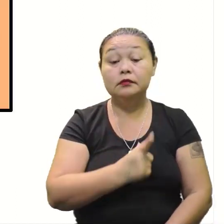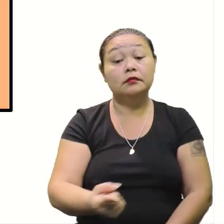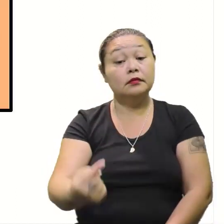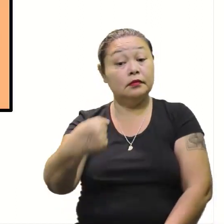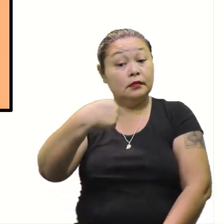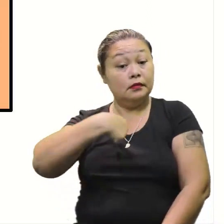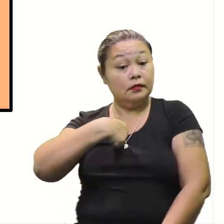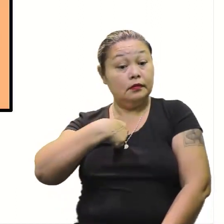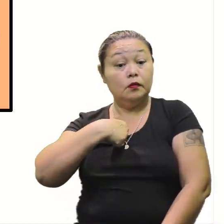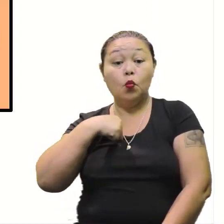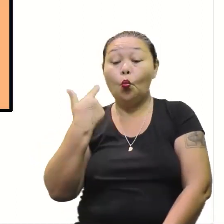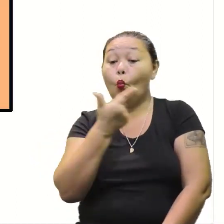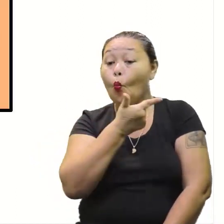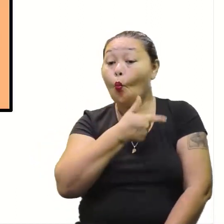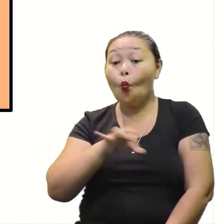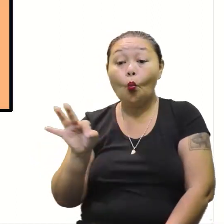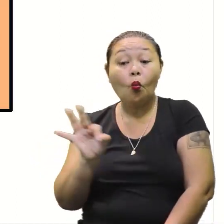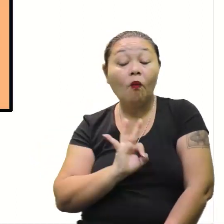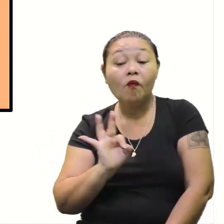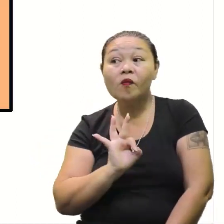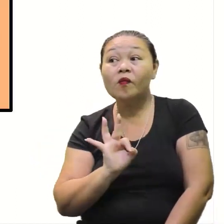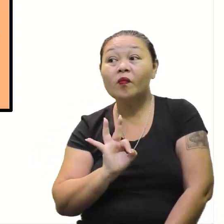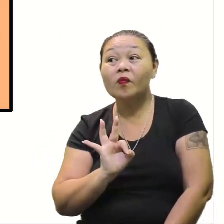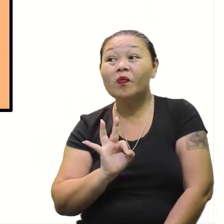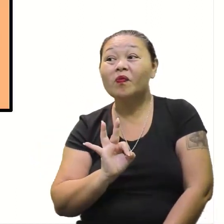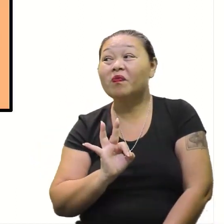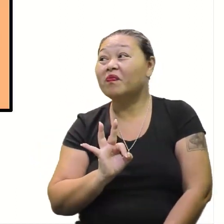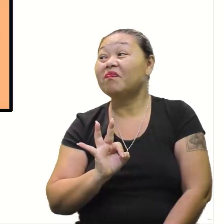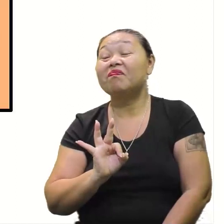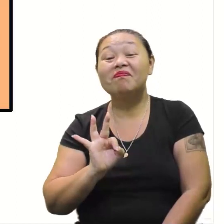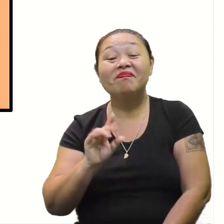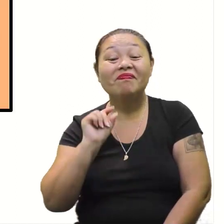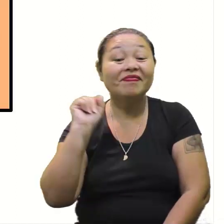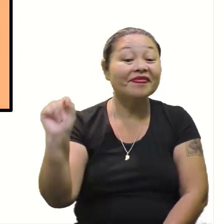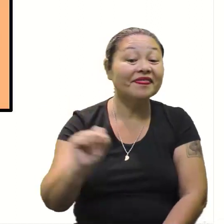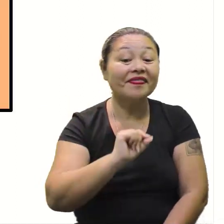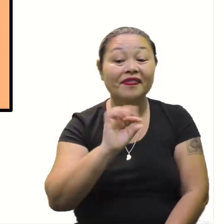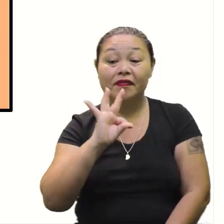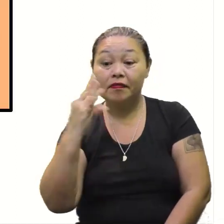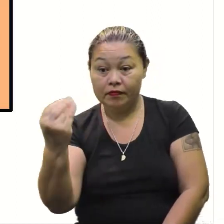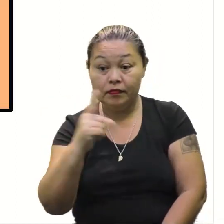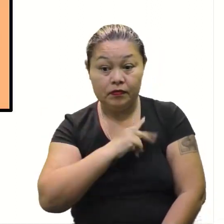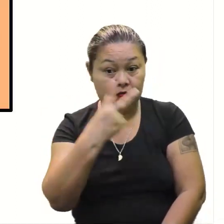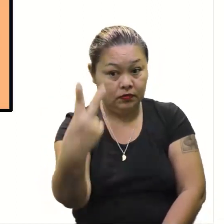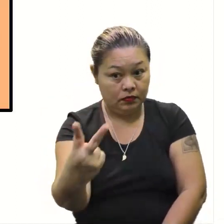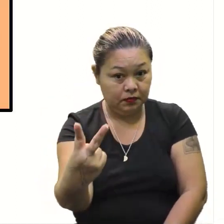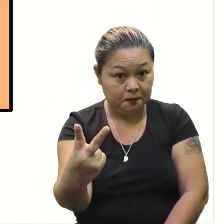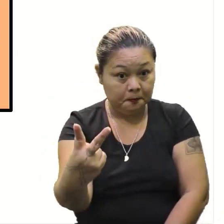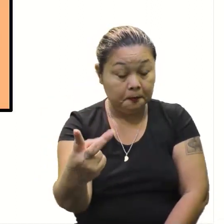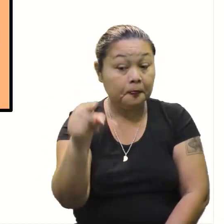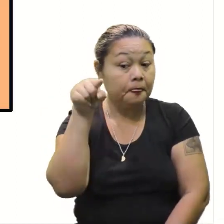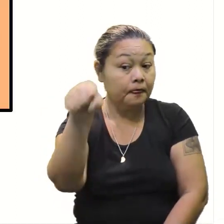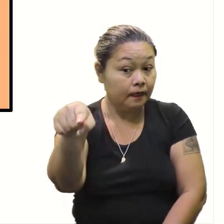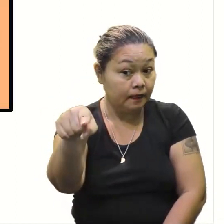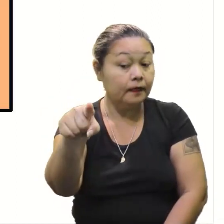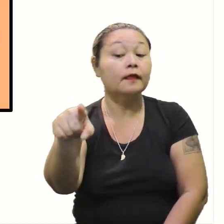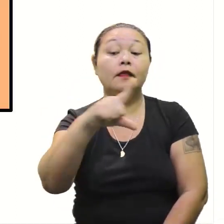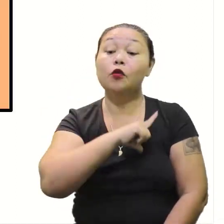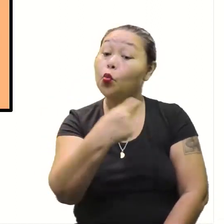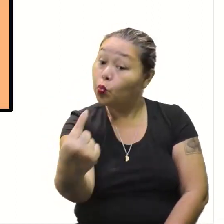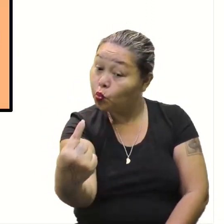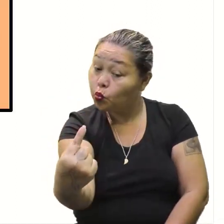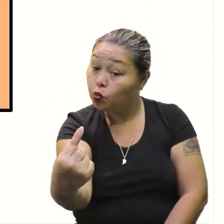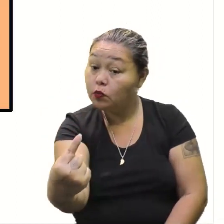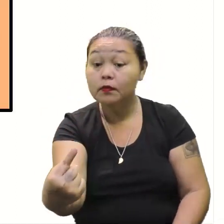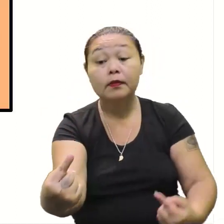e eu não tenho nenhum? O que é que todos têm 2, você tem